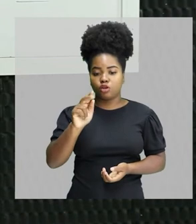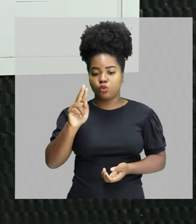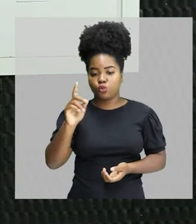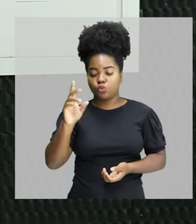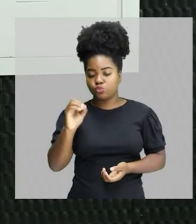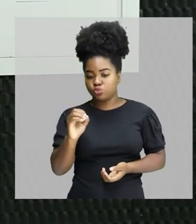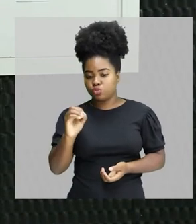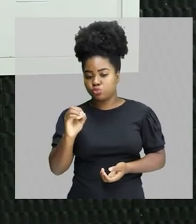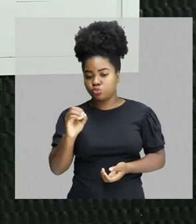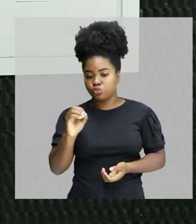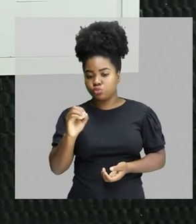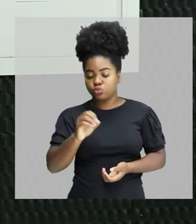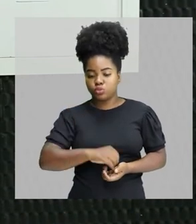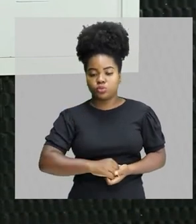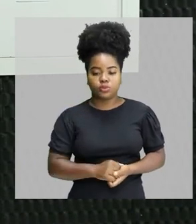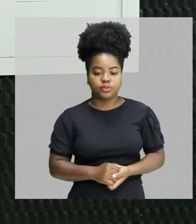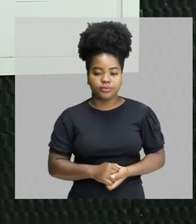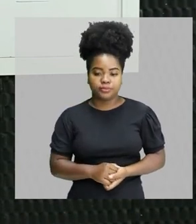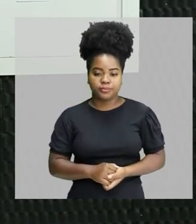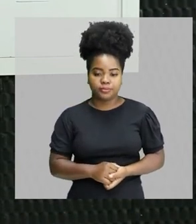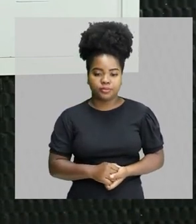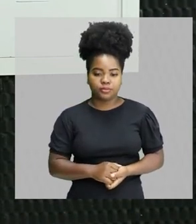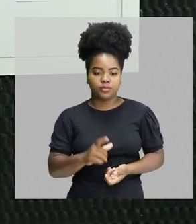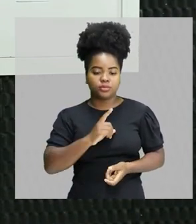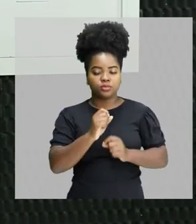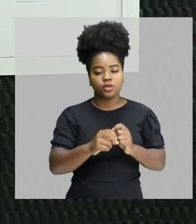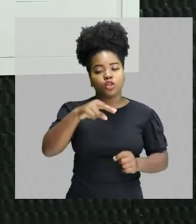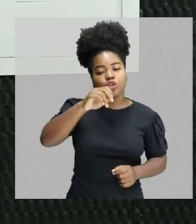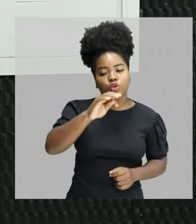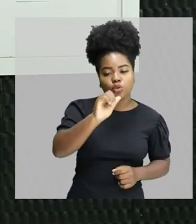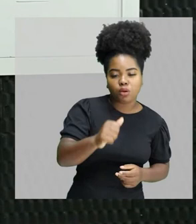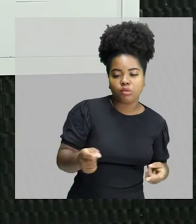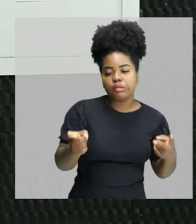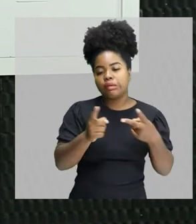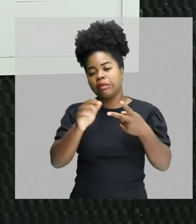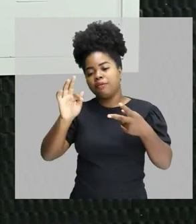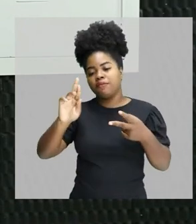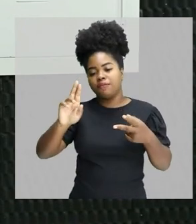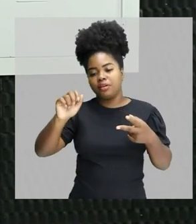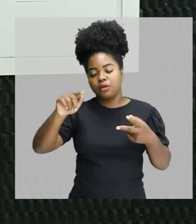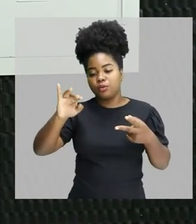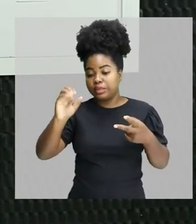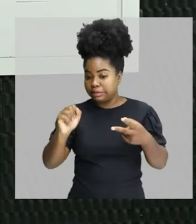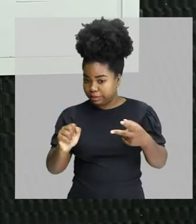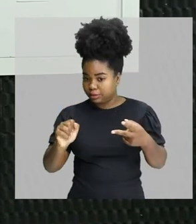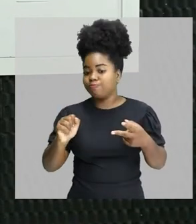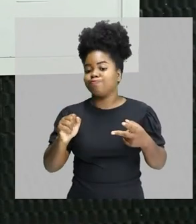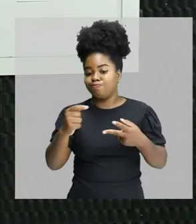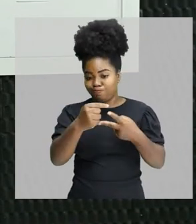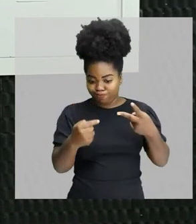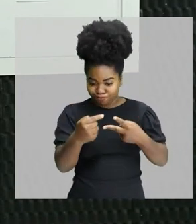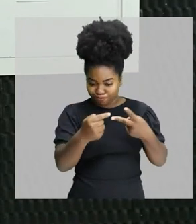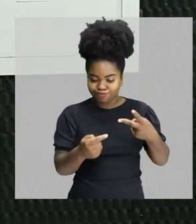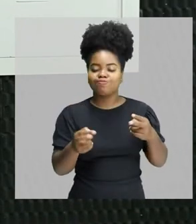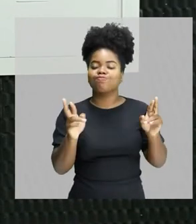altura de um som nós estamos falando de nota musical nós estamos falando de frequência. Então, a nota musical e a frequência